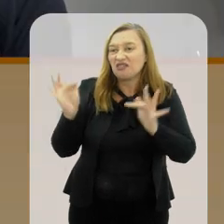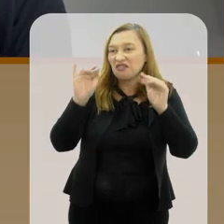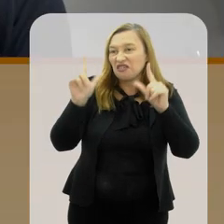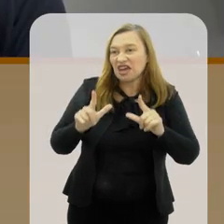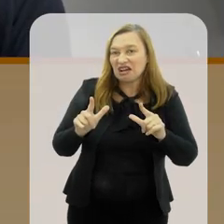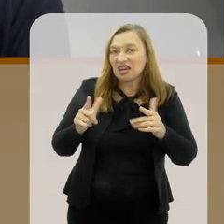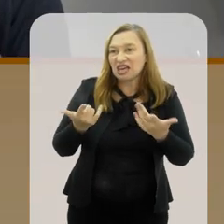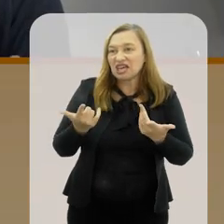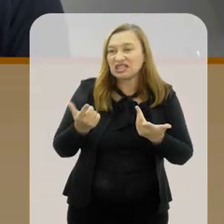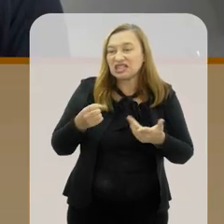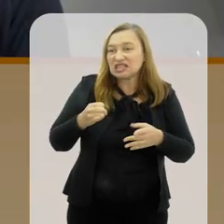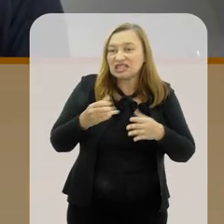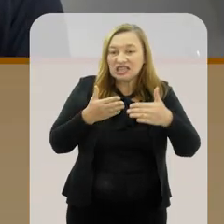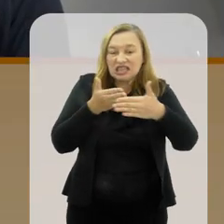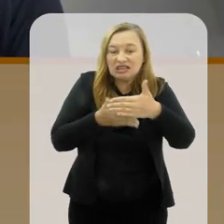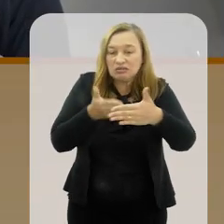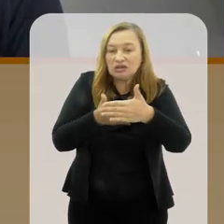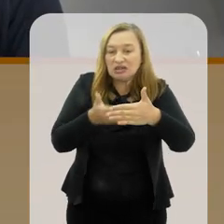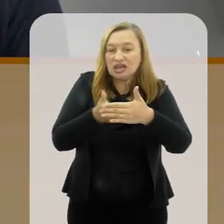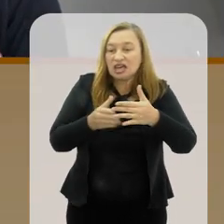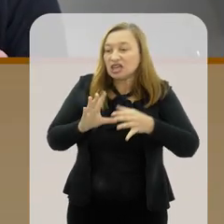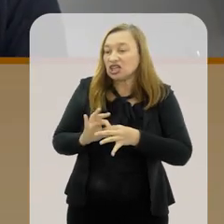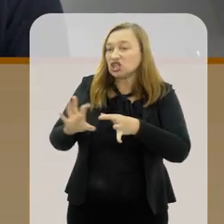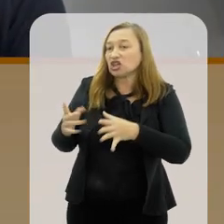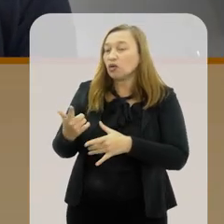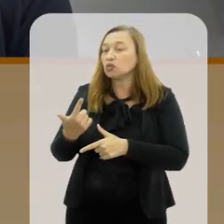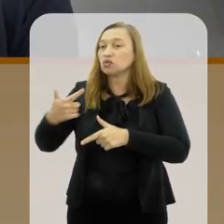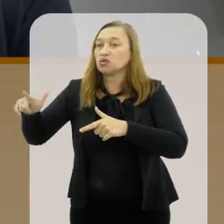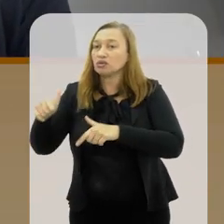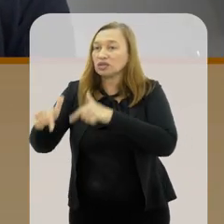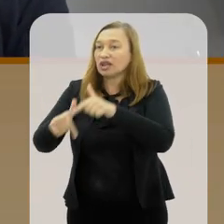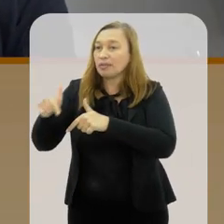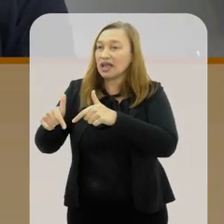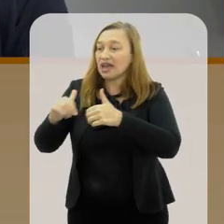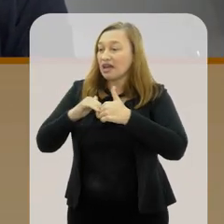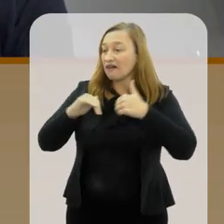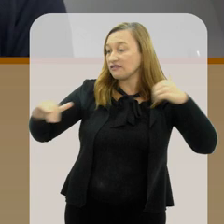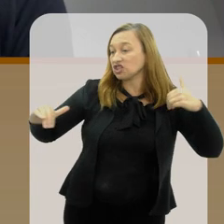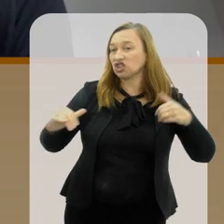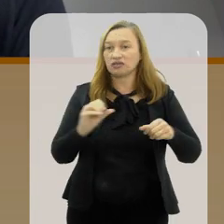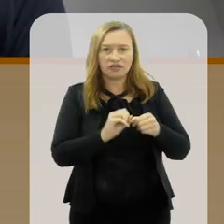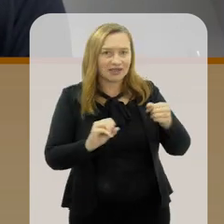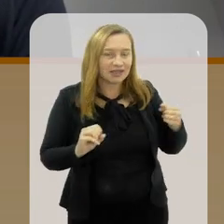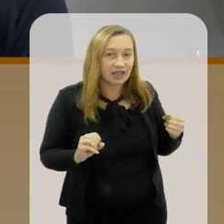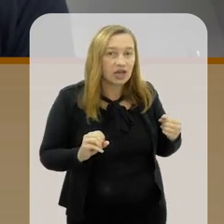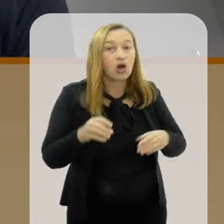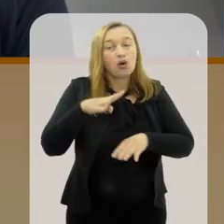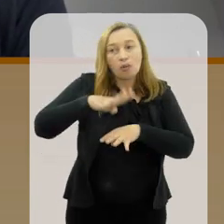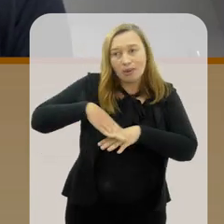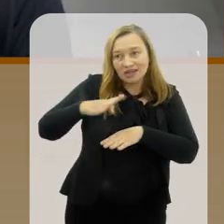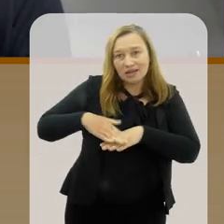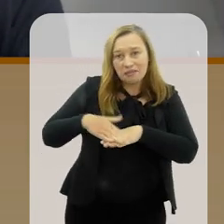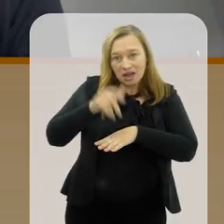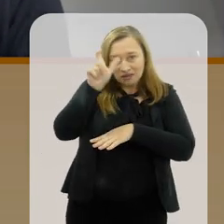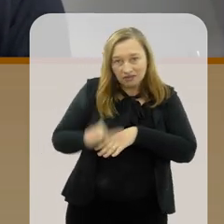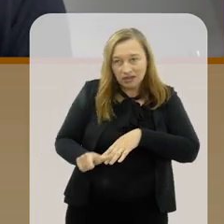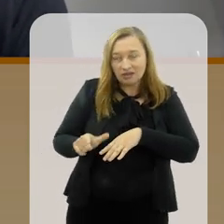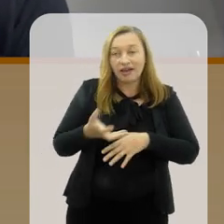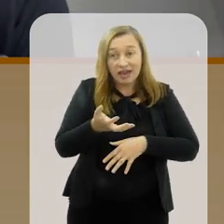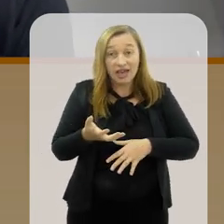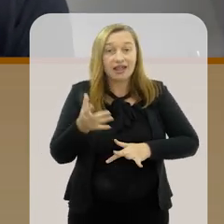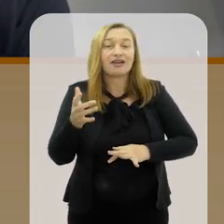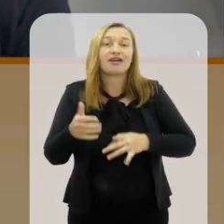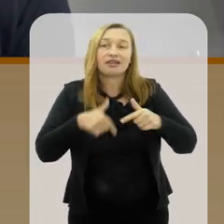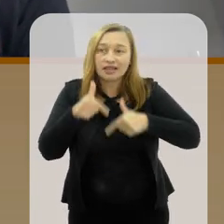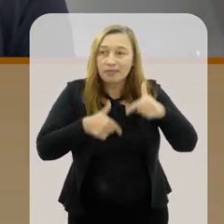se eles ficassem reduzidos a botar os outros para trabalharem. Afastado da execução, né? O matemático feliz, ele vai